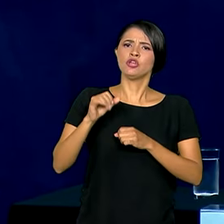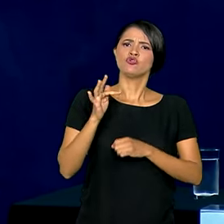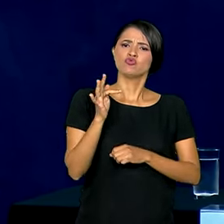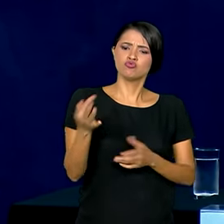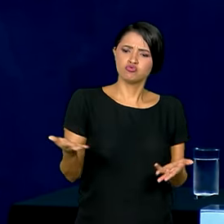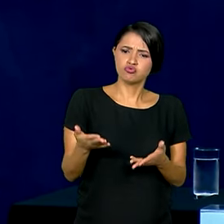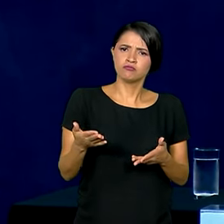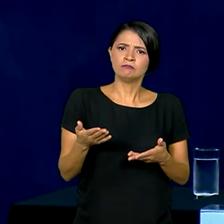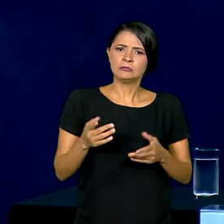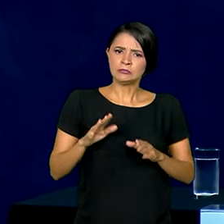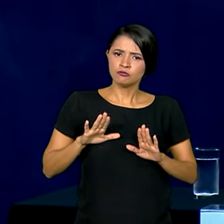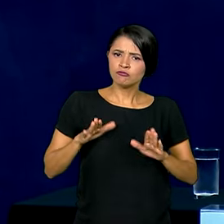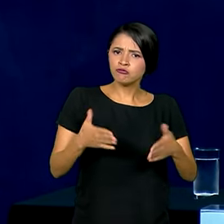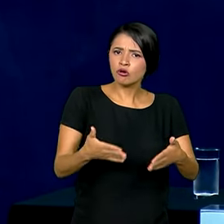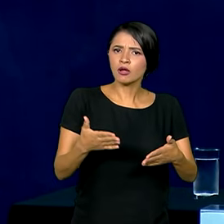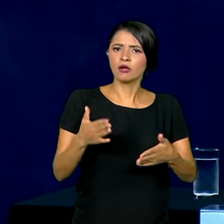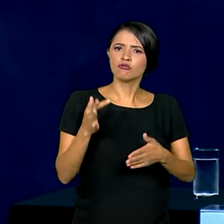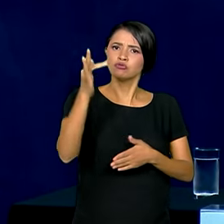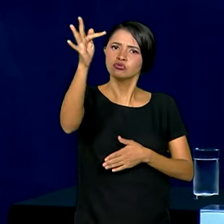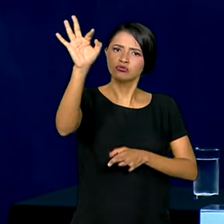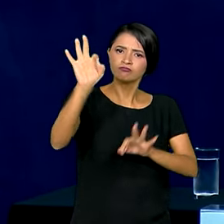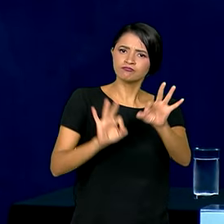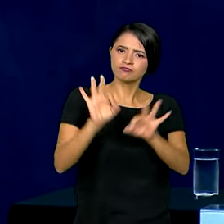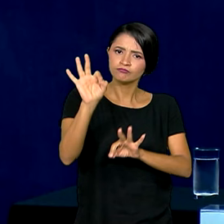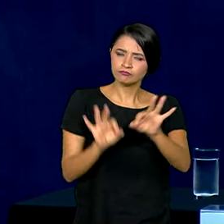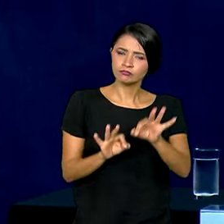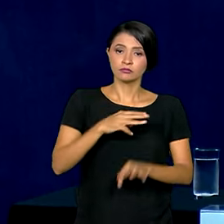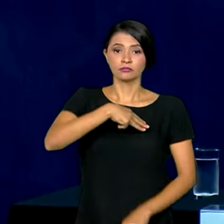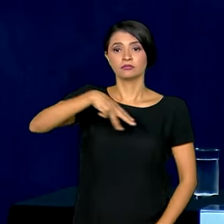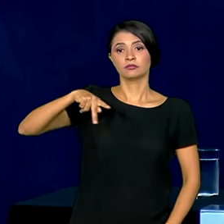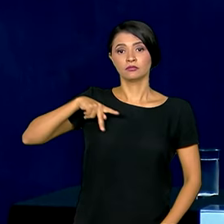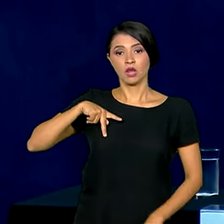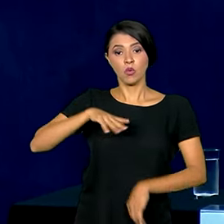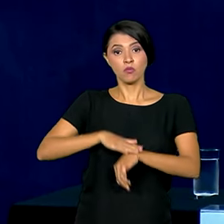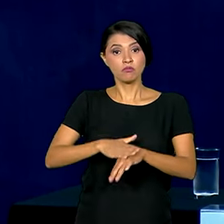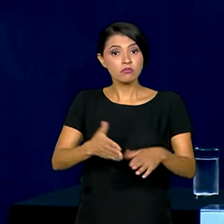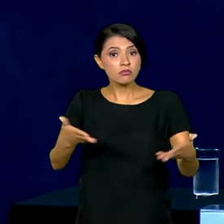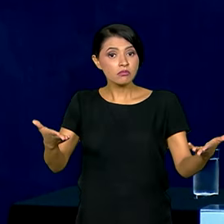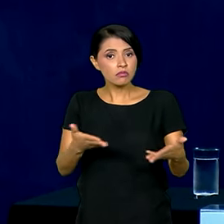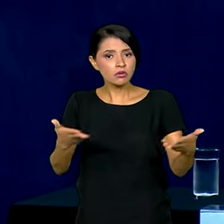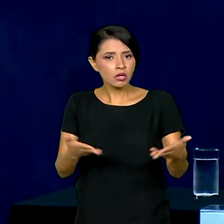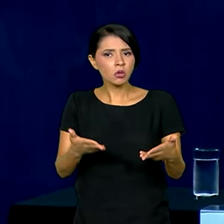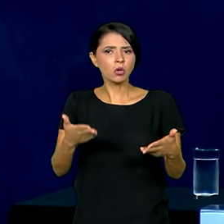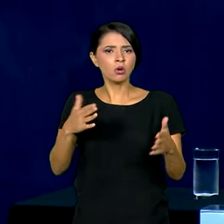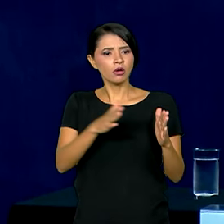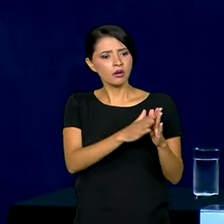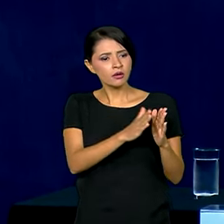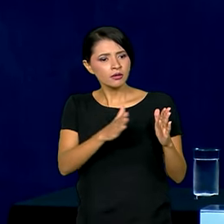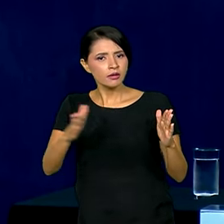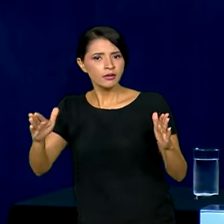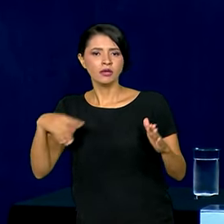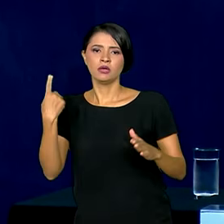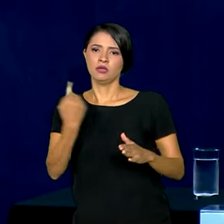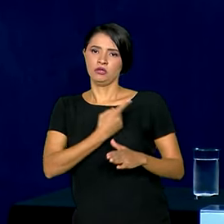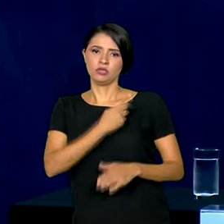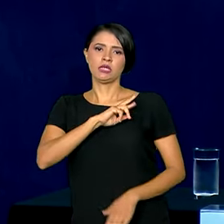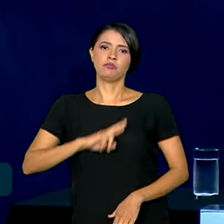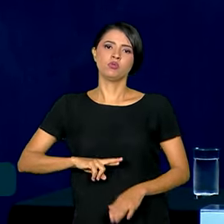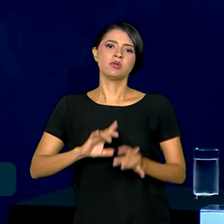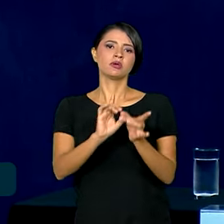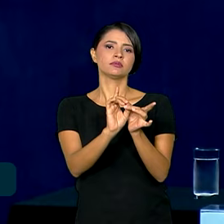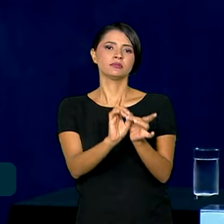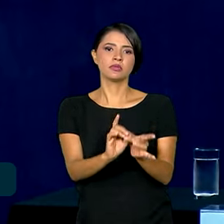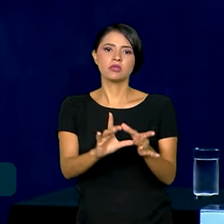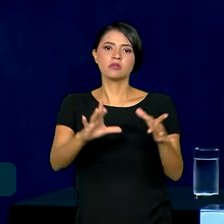e um futuro a preparar. O Ministério Público vive um momento crucial na cronologia da nossa República Democrática.